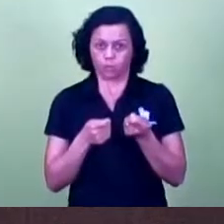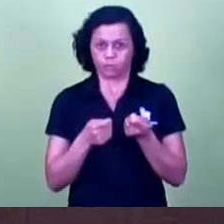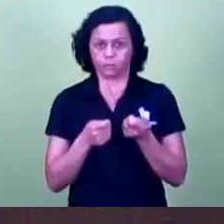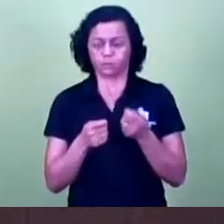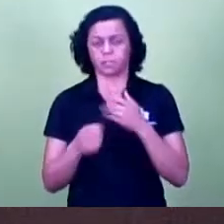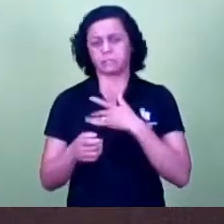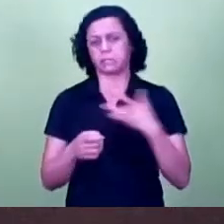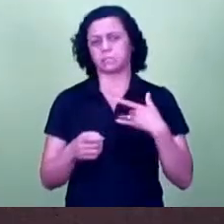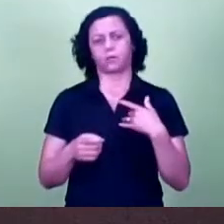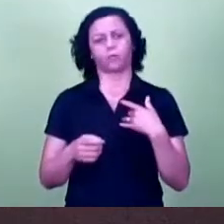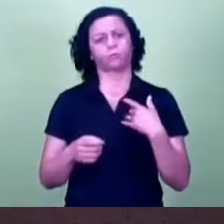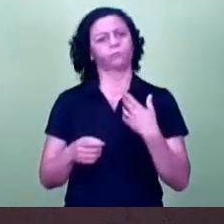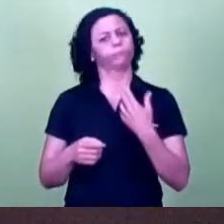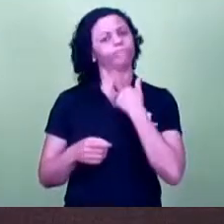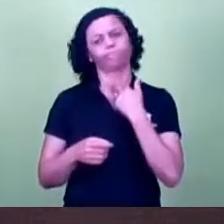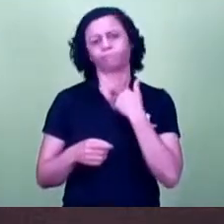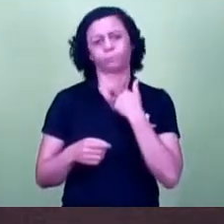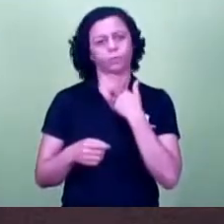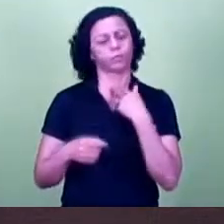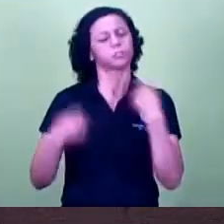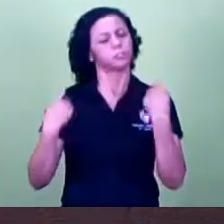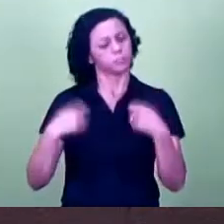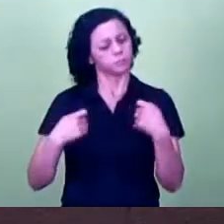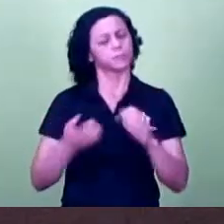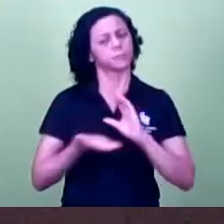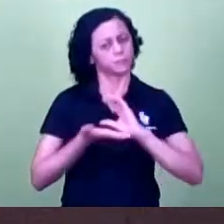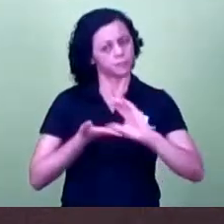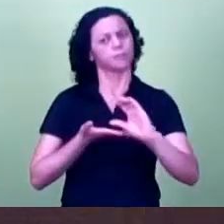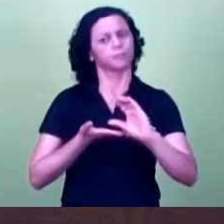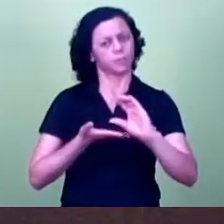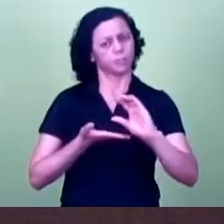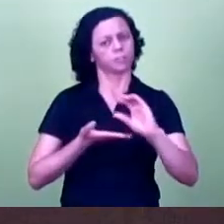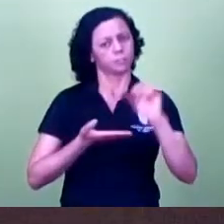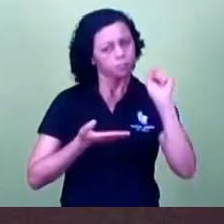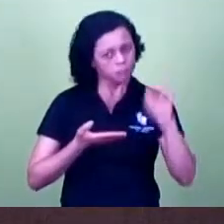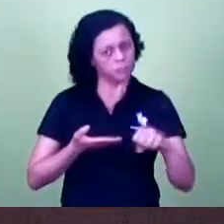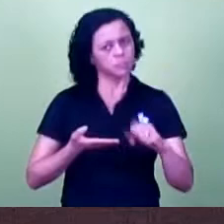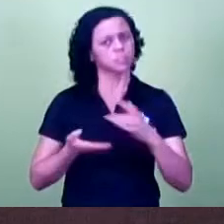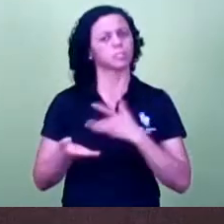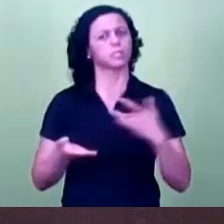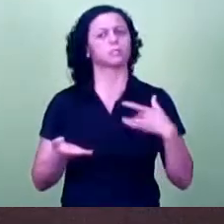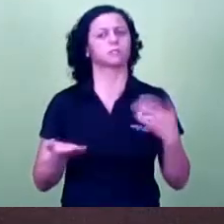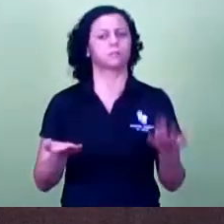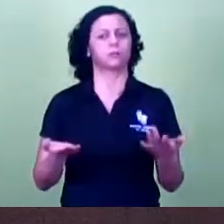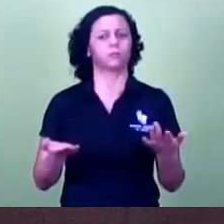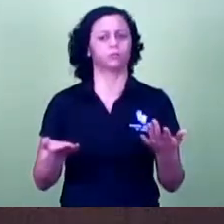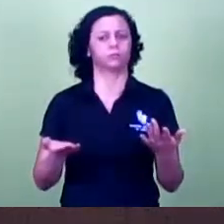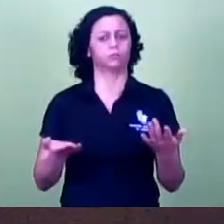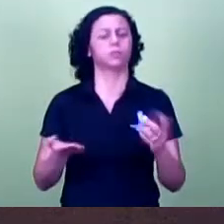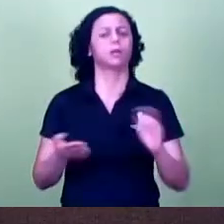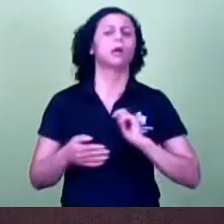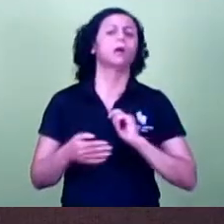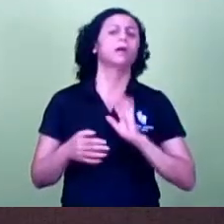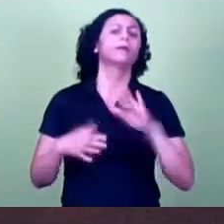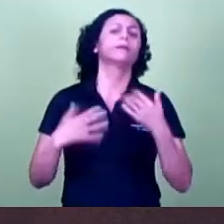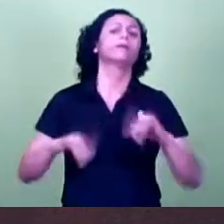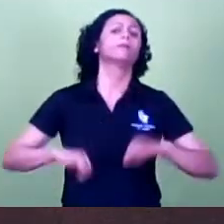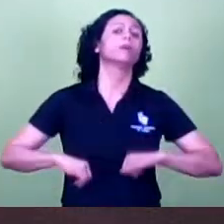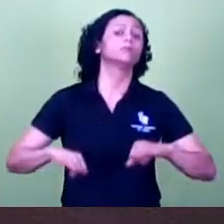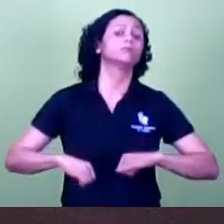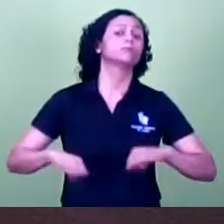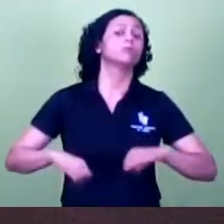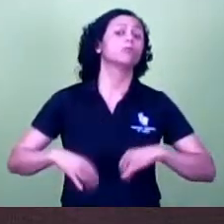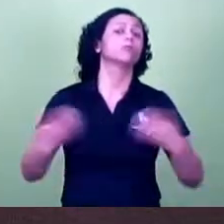não é isso, doutora Guiá? Na saúde, não tem a segunda chance, não. E quem vai pagar o preço aí são os usuários,